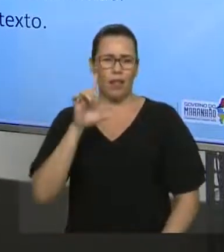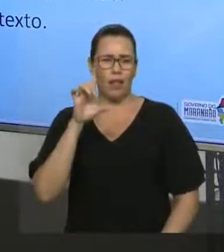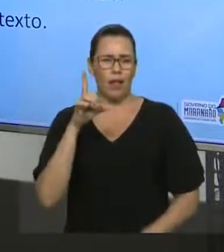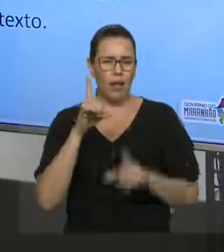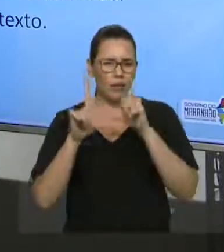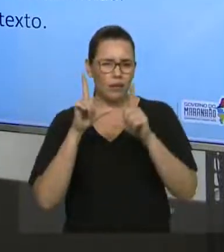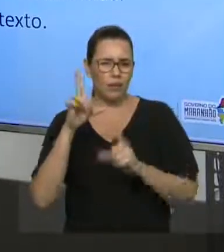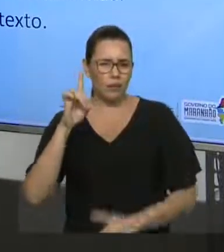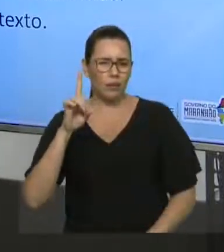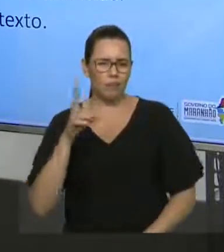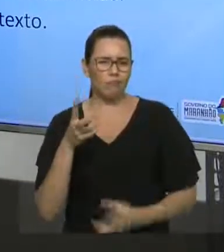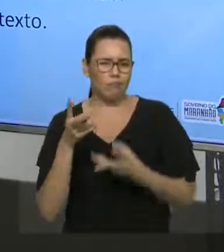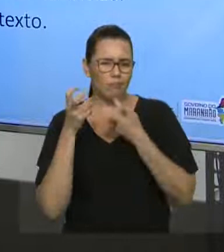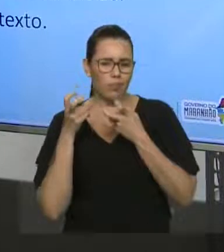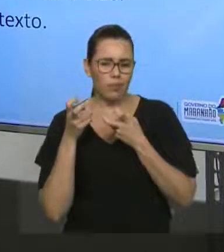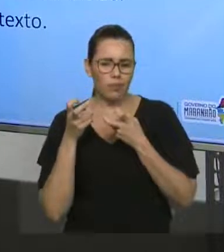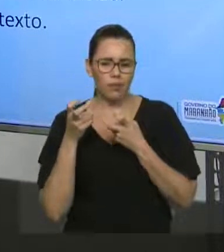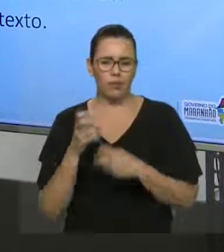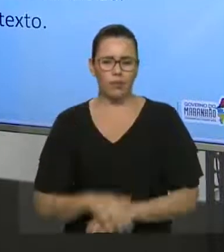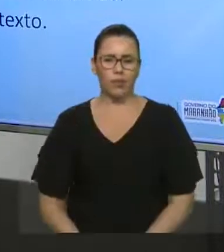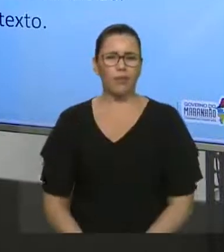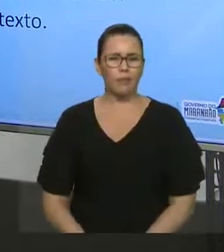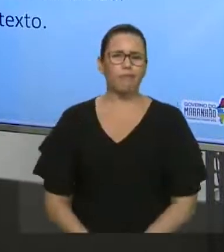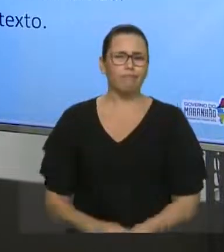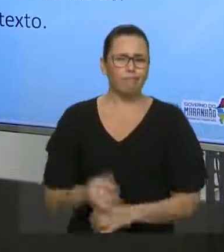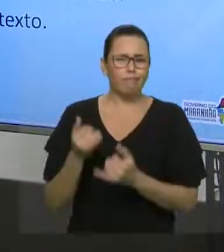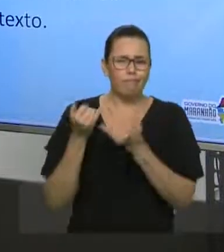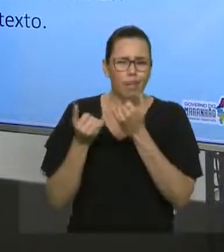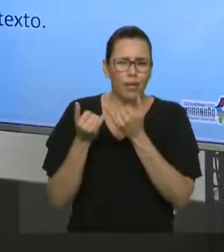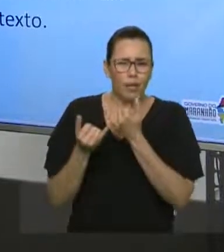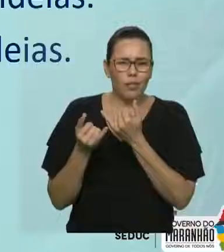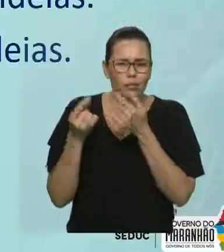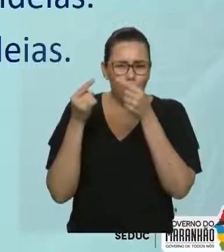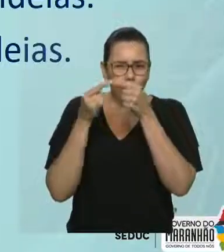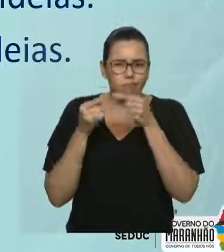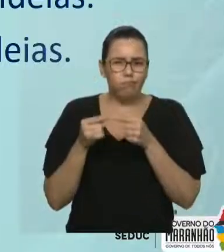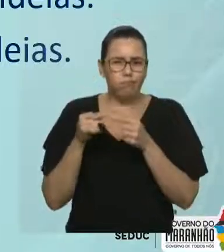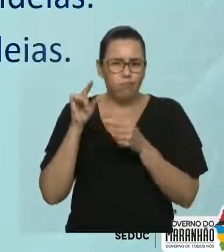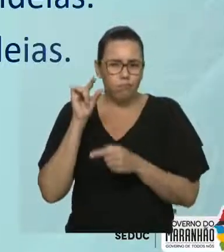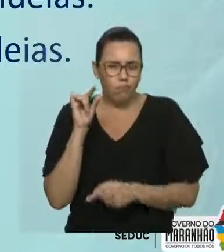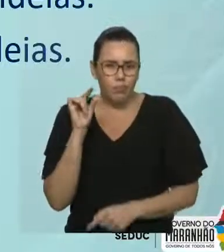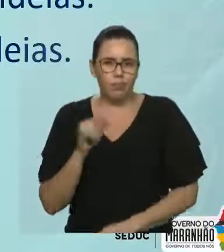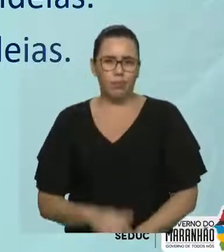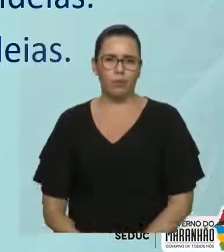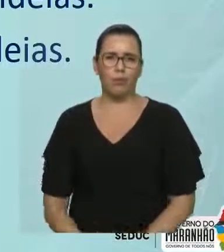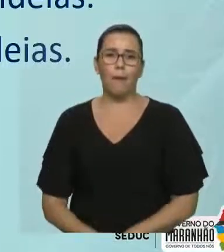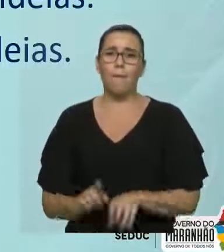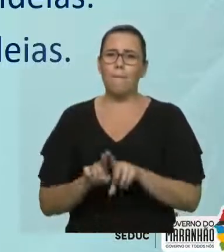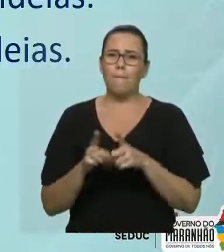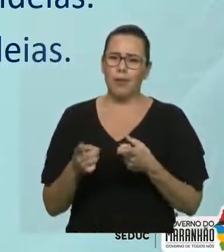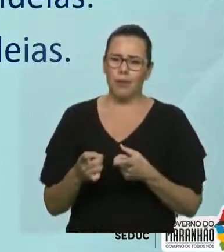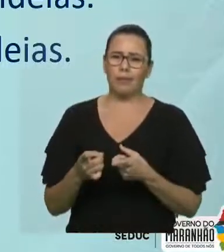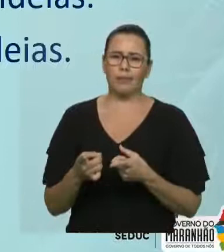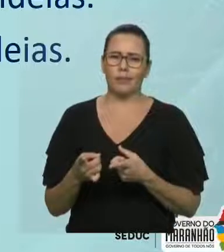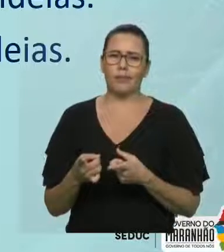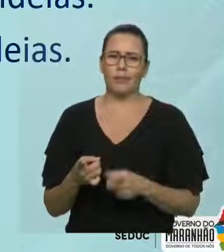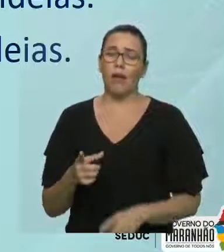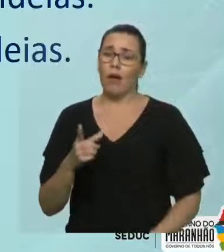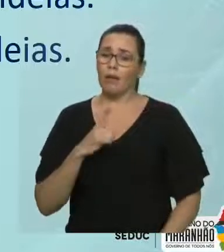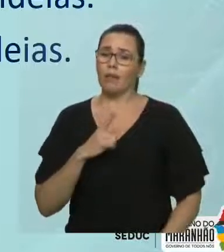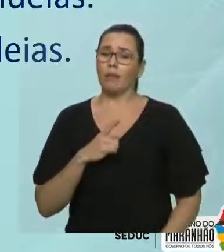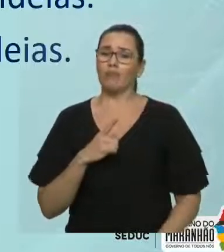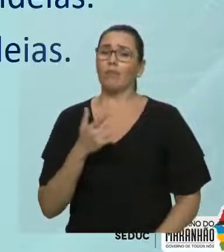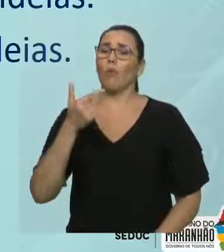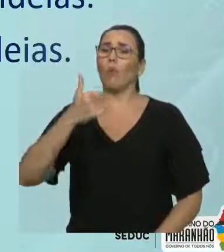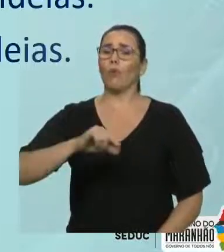sentido, né? Mas notem que não envolve toda a noção da